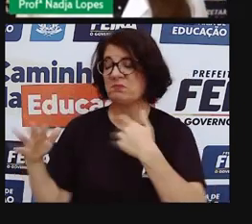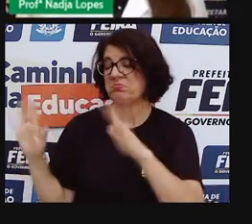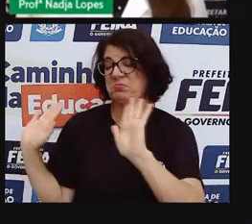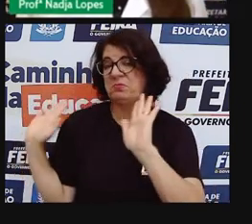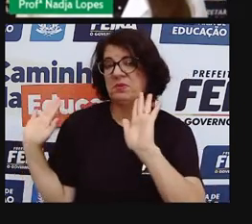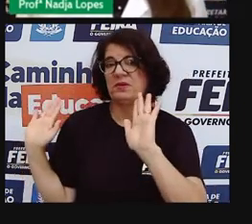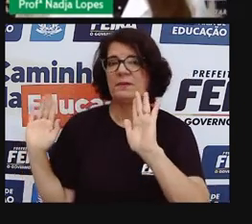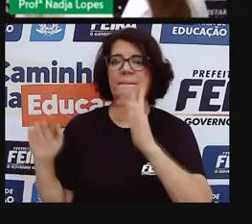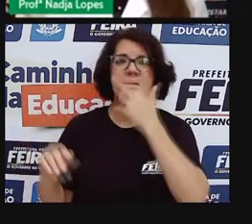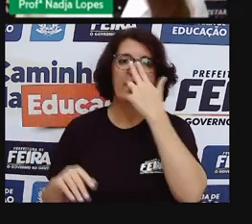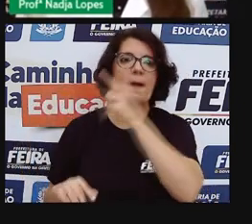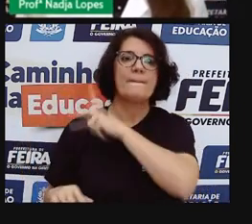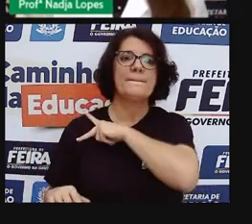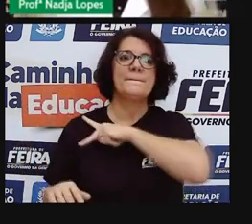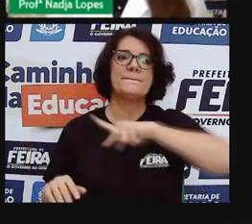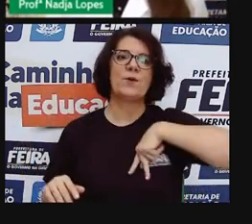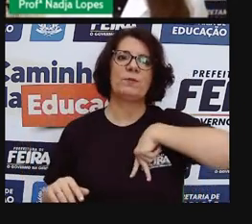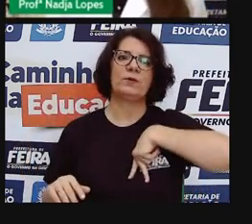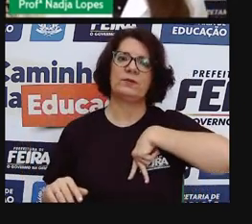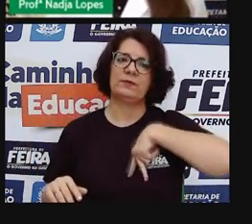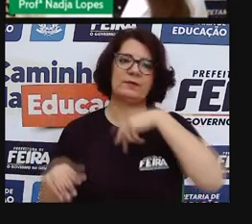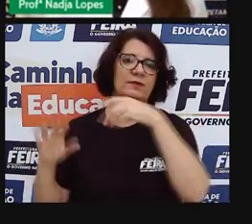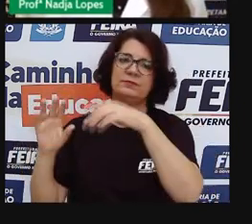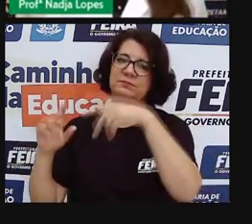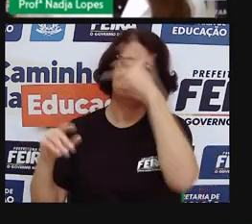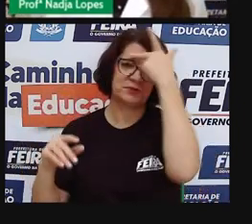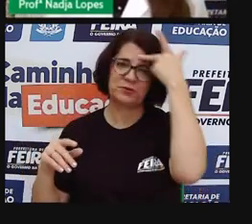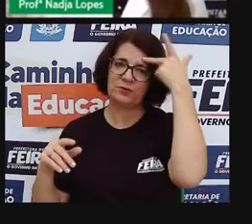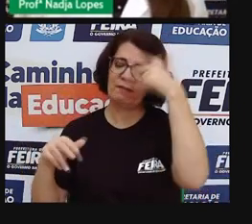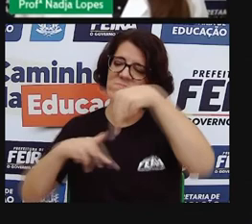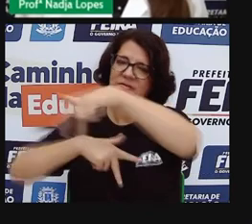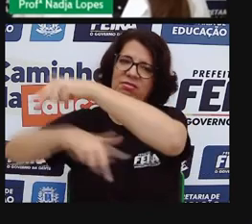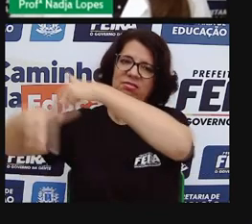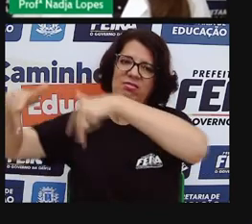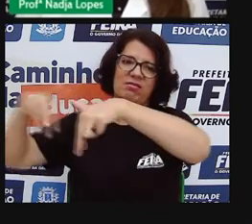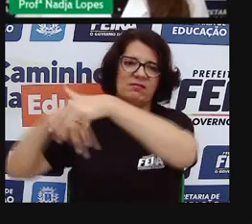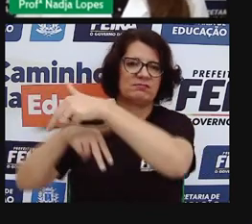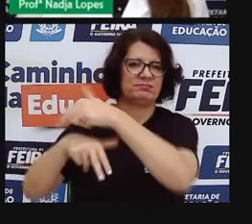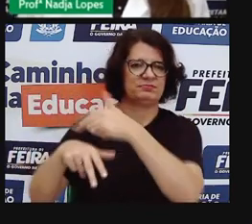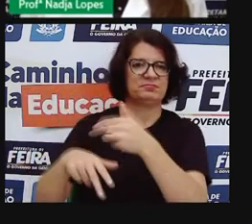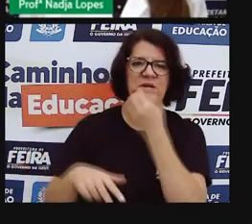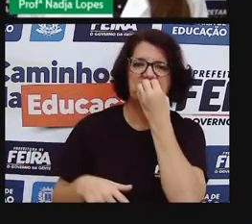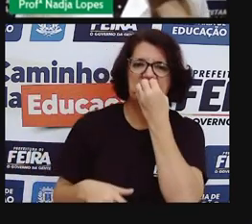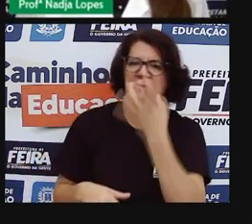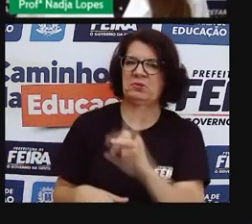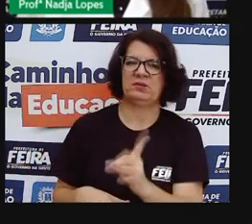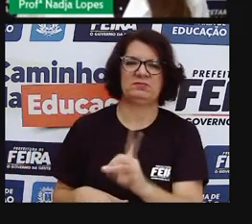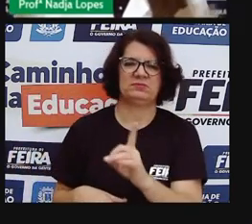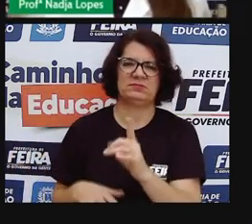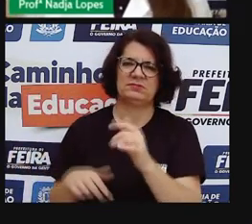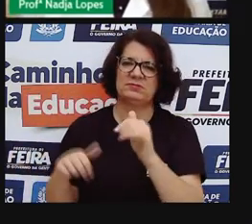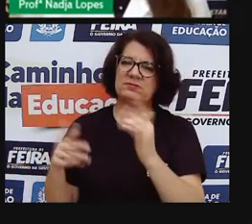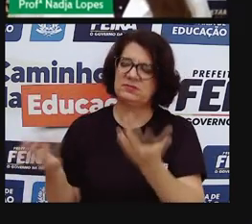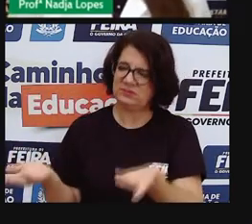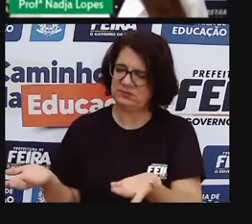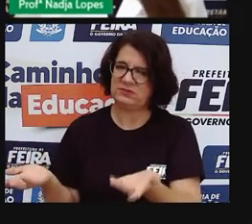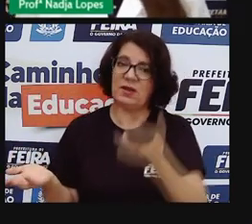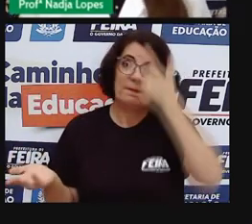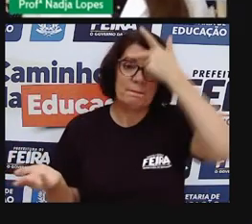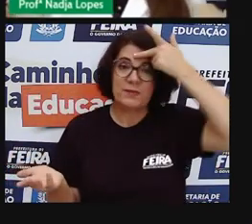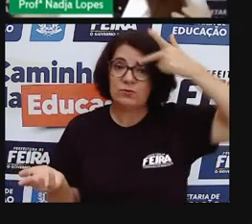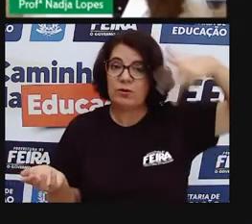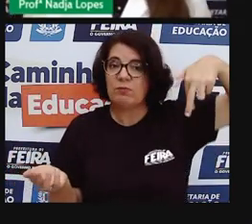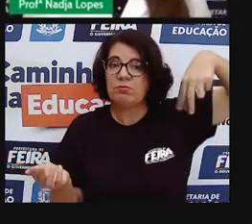público, que não é seu, é nosso, então é injusto com os outros que estão passando também, que não tem que estar